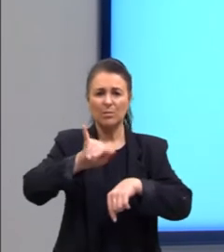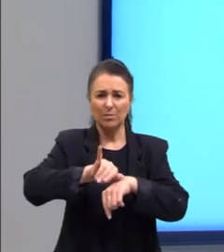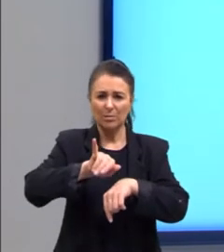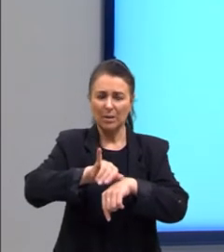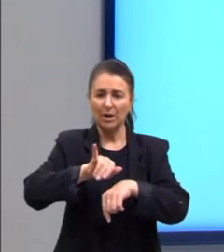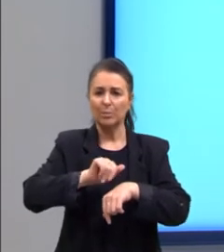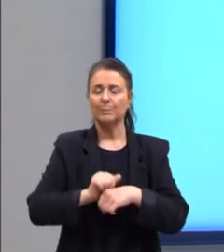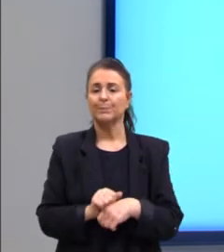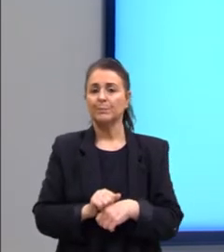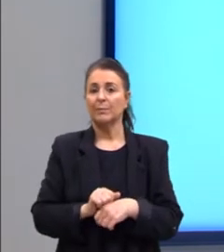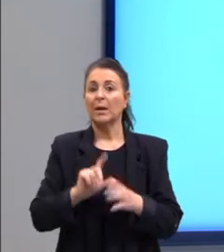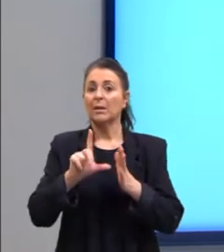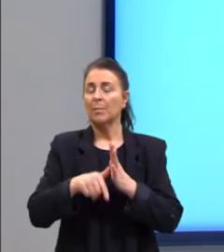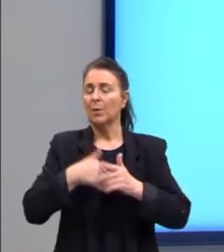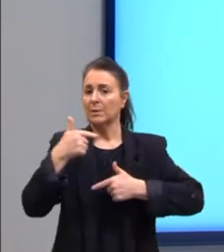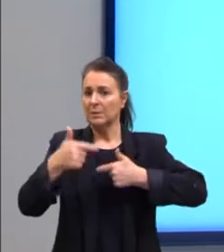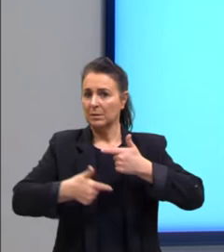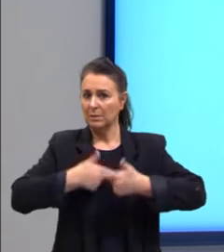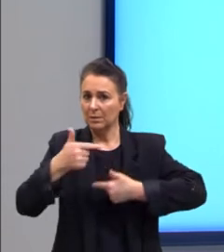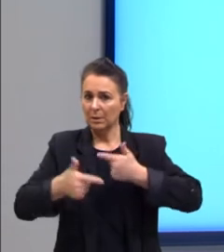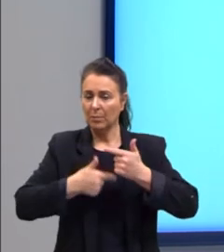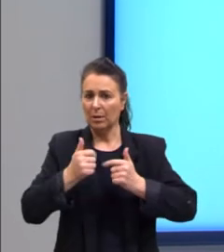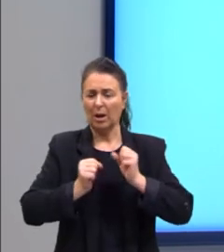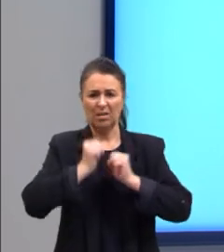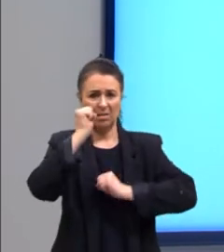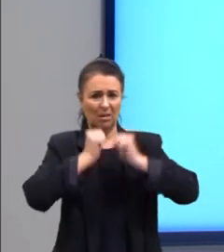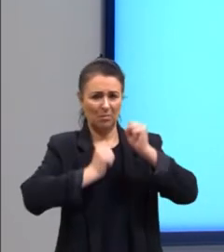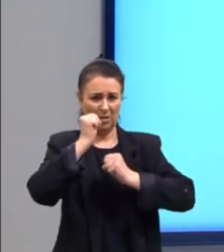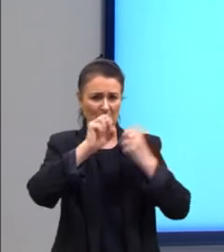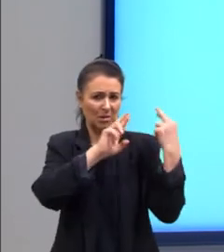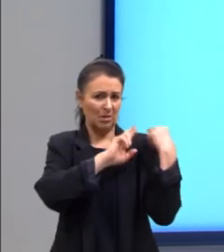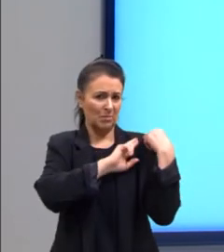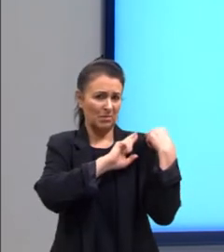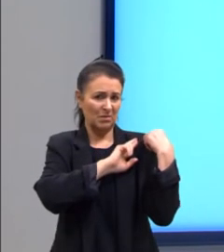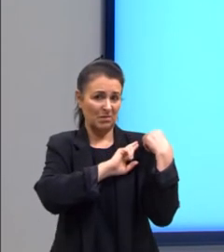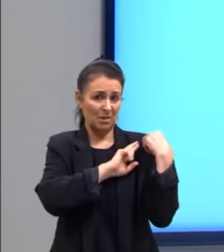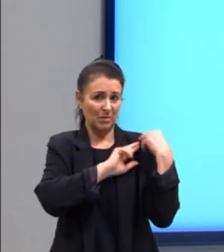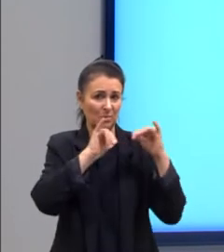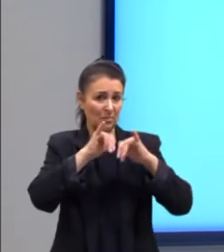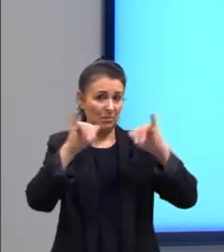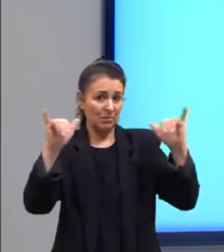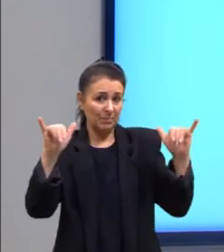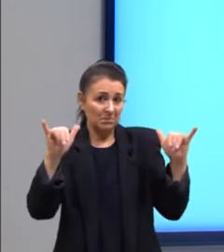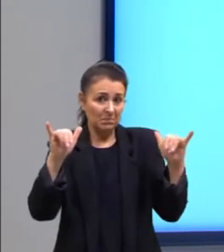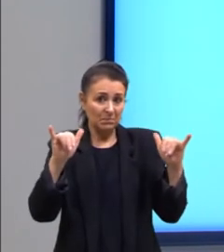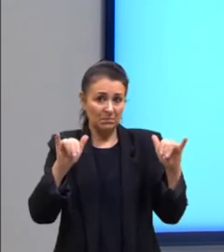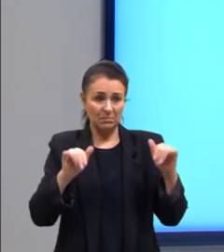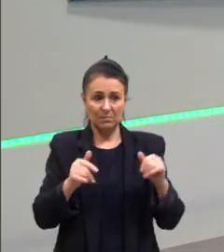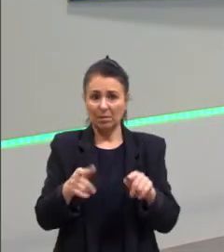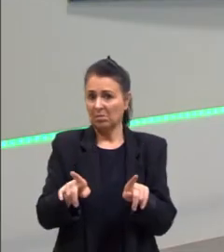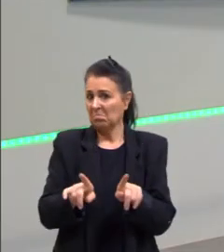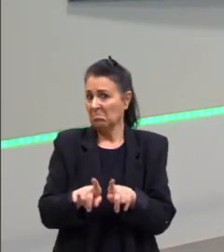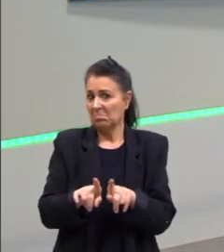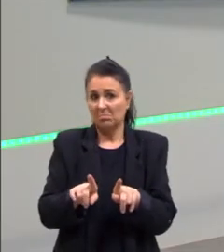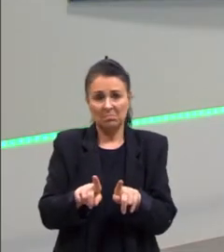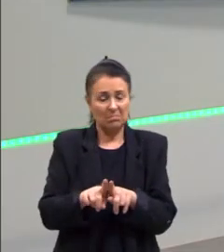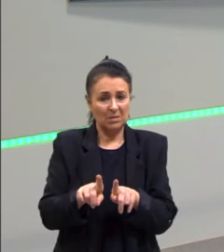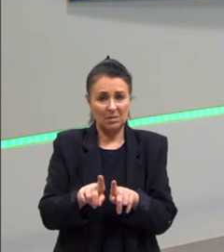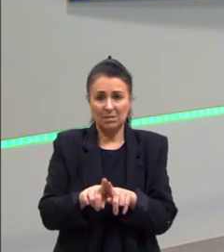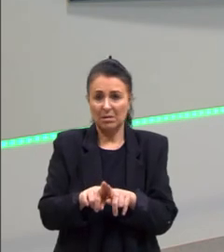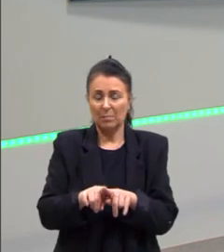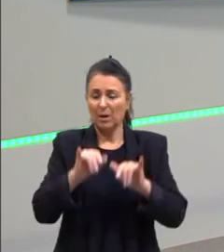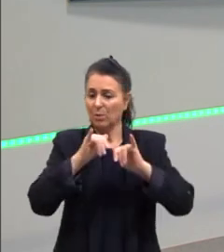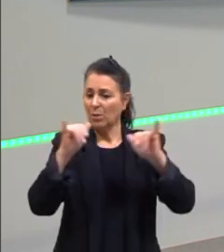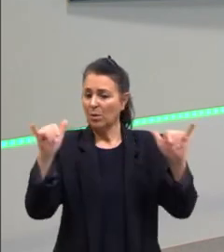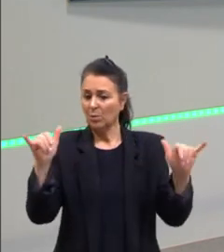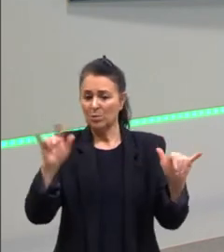Trabalhar... Vamos pular para a série. Trabalhar na empresa responsável pela propaganda não nos é dado também, através daquele anúncio,